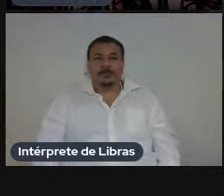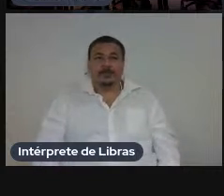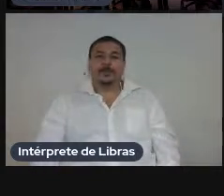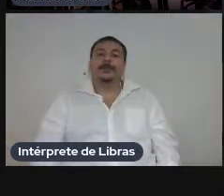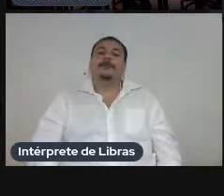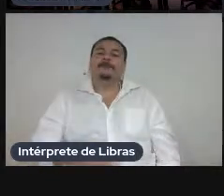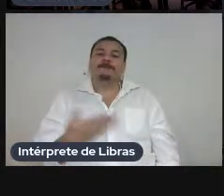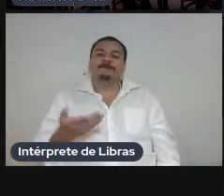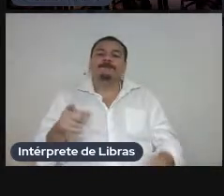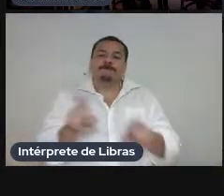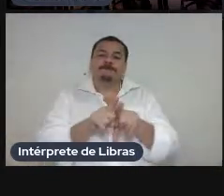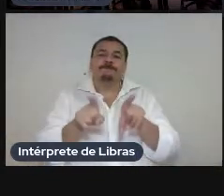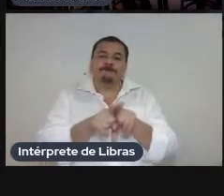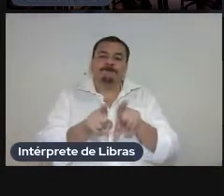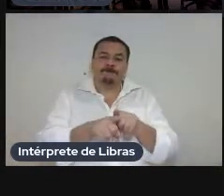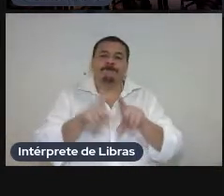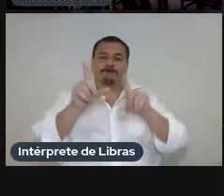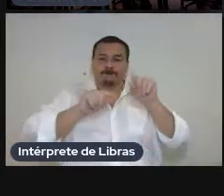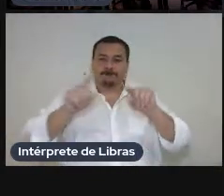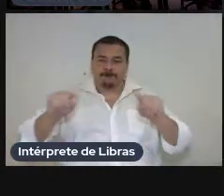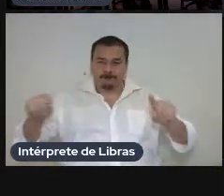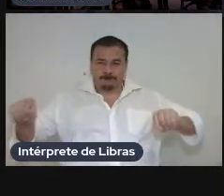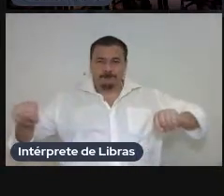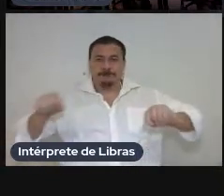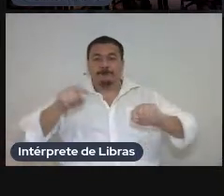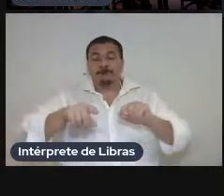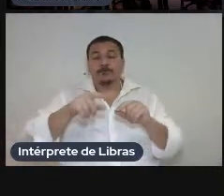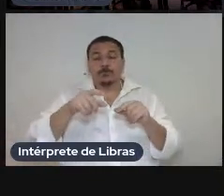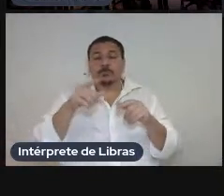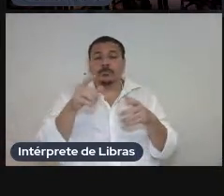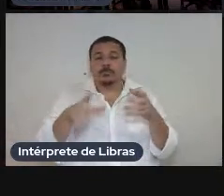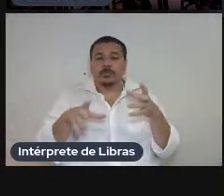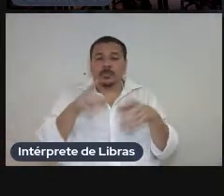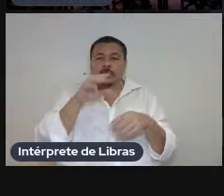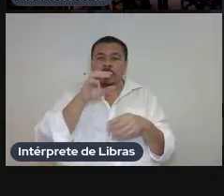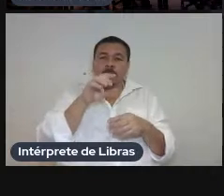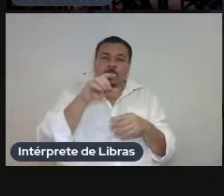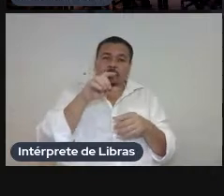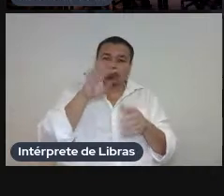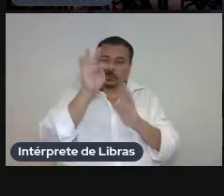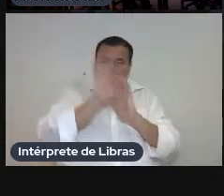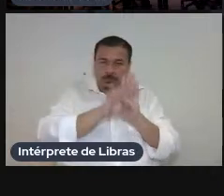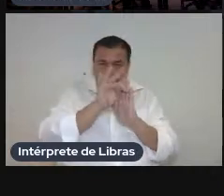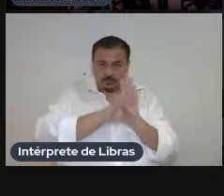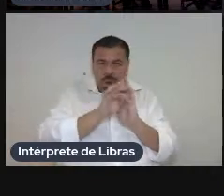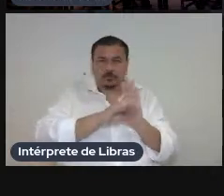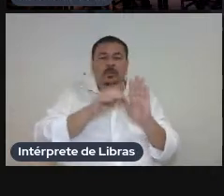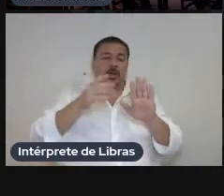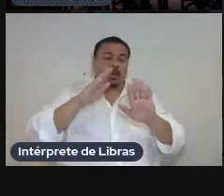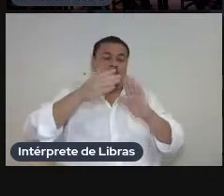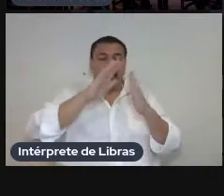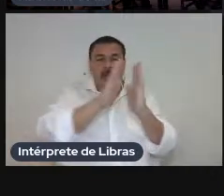partimos também dessa seleção de elementos para-textuais capa contra capa